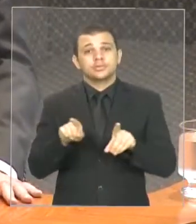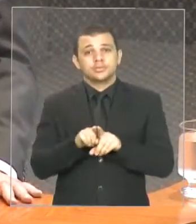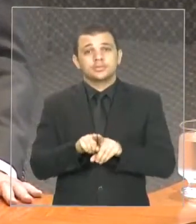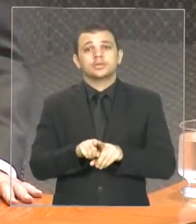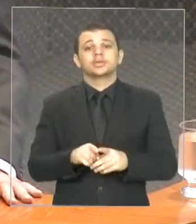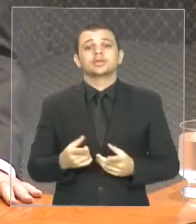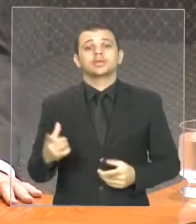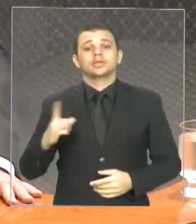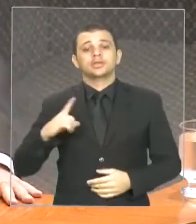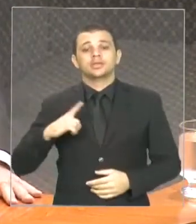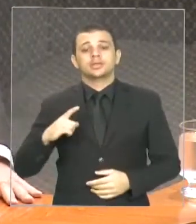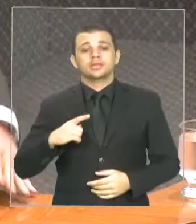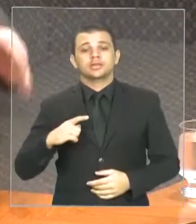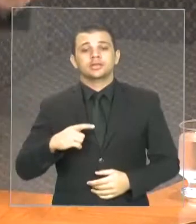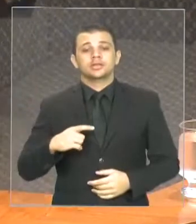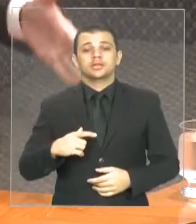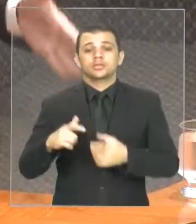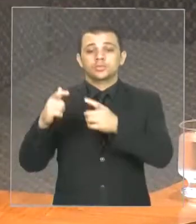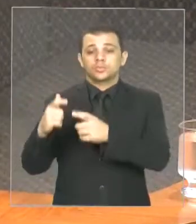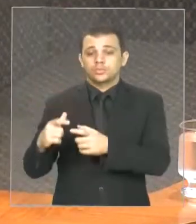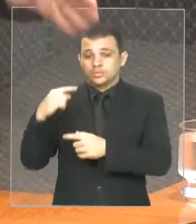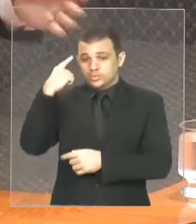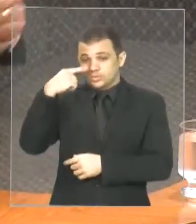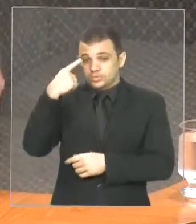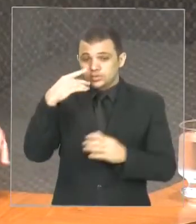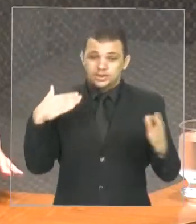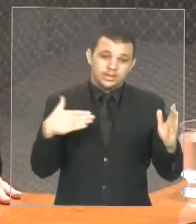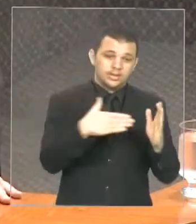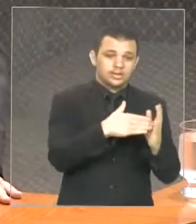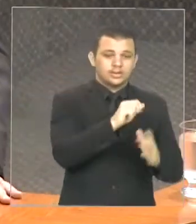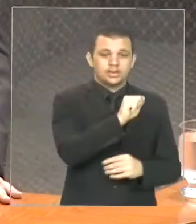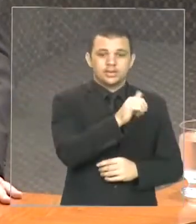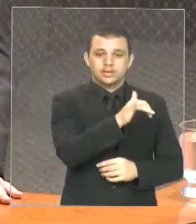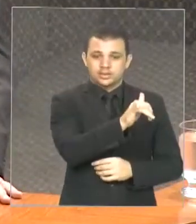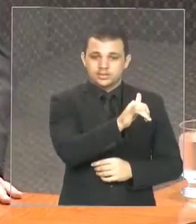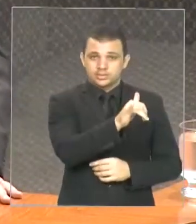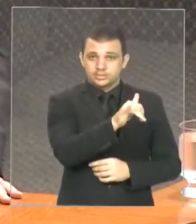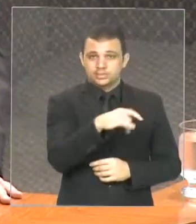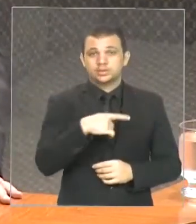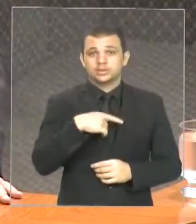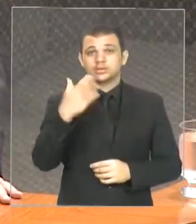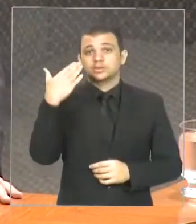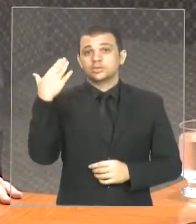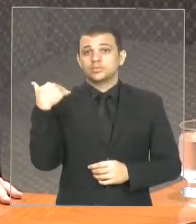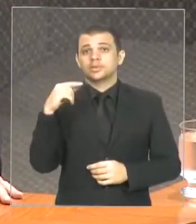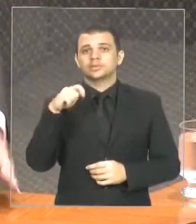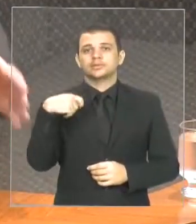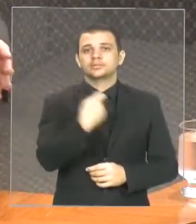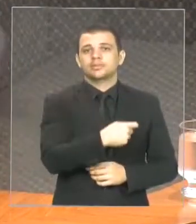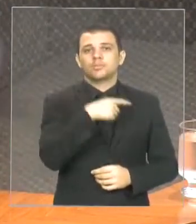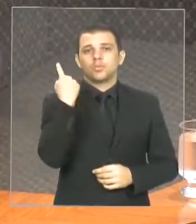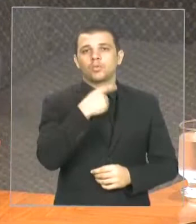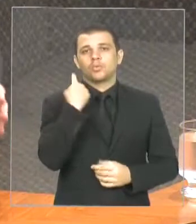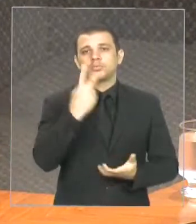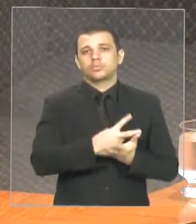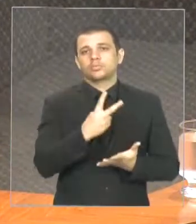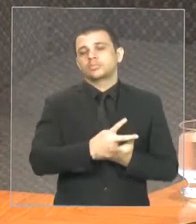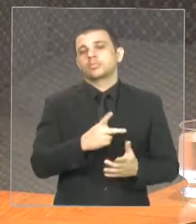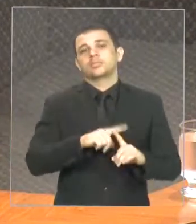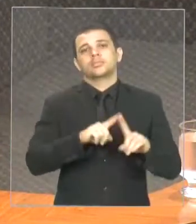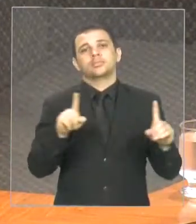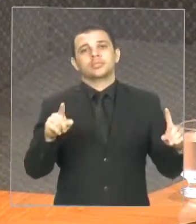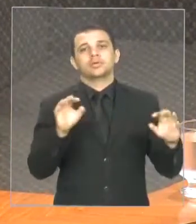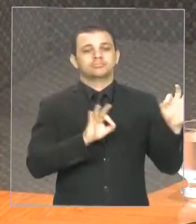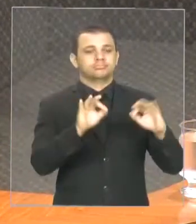era chamada de Estrada da Morte. Ela foi duplicada pelo governo do Estado até o Arasagi. A construção da